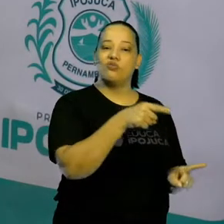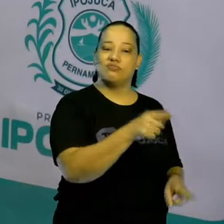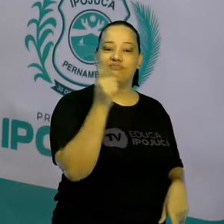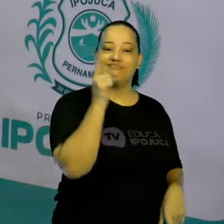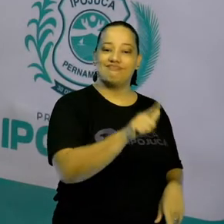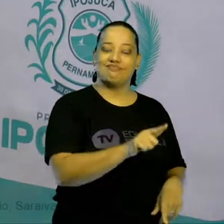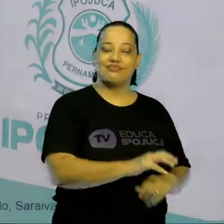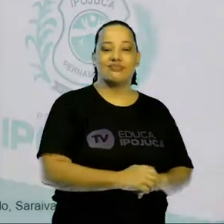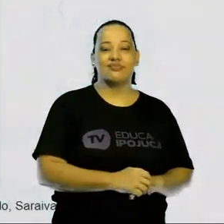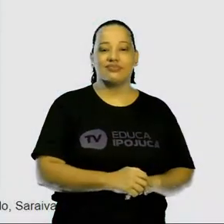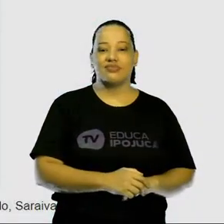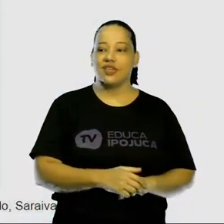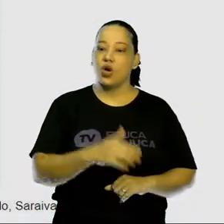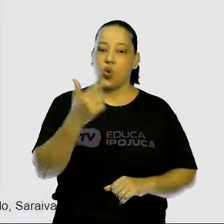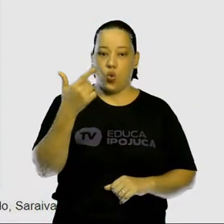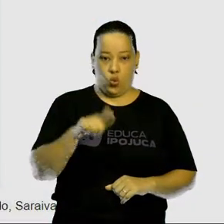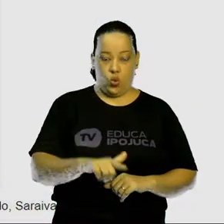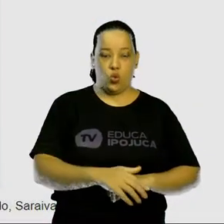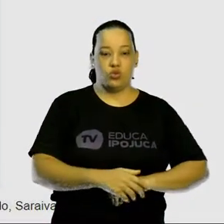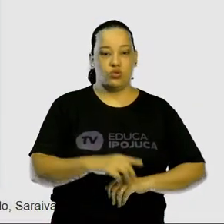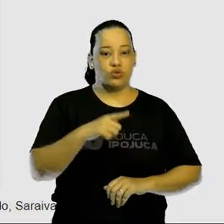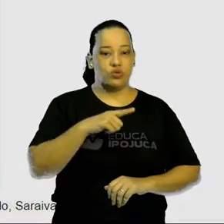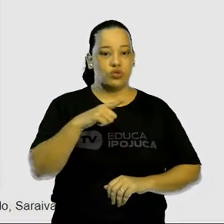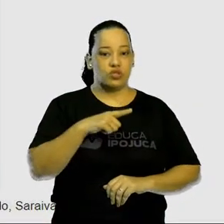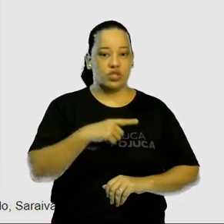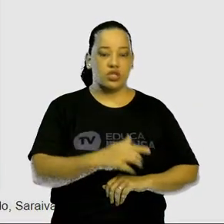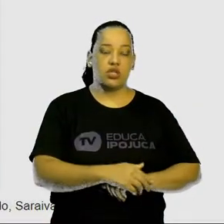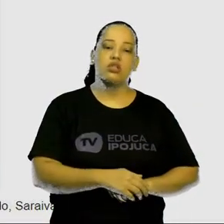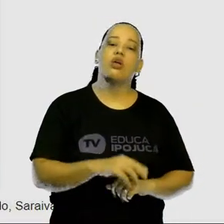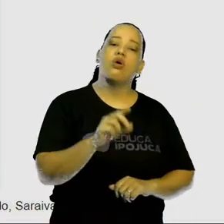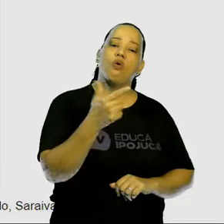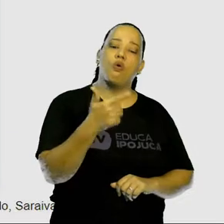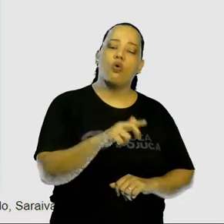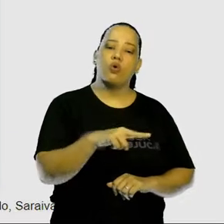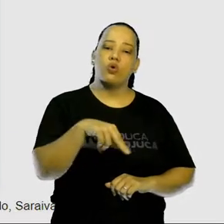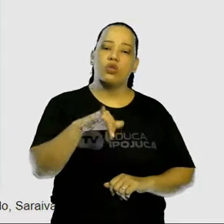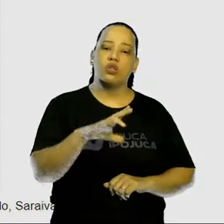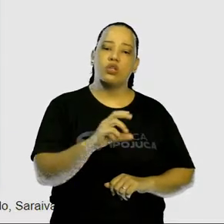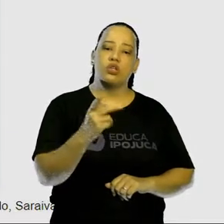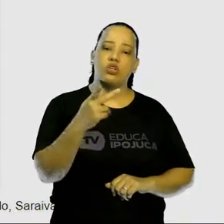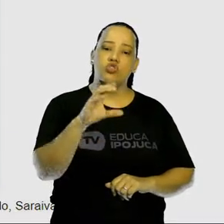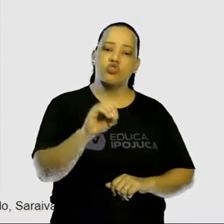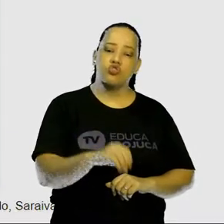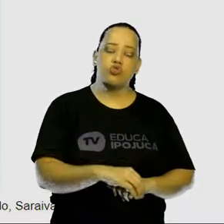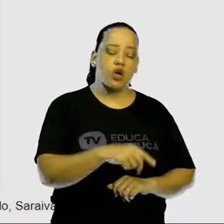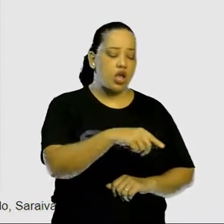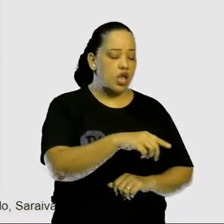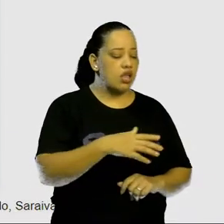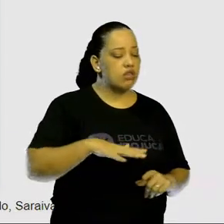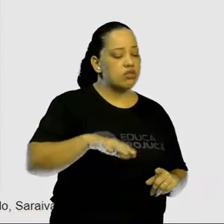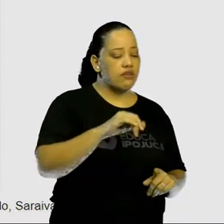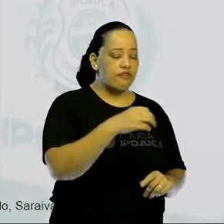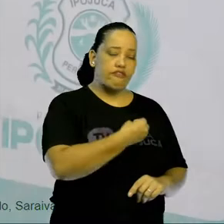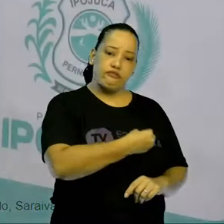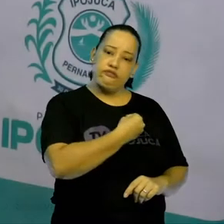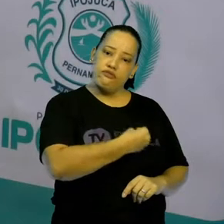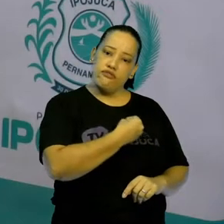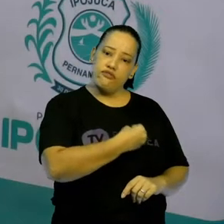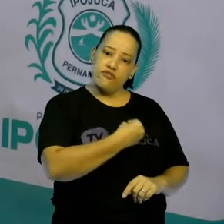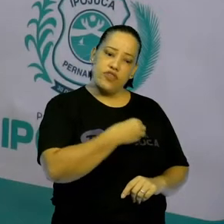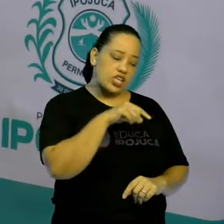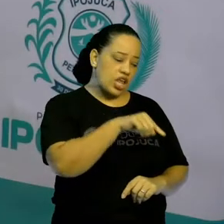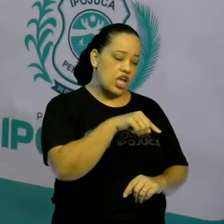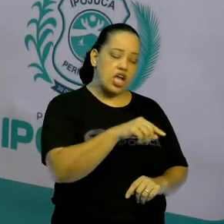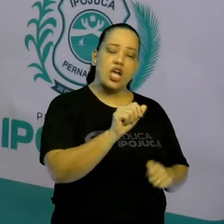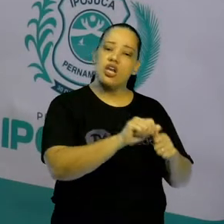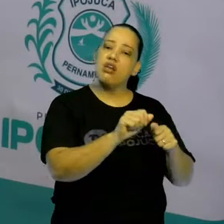Nós temos, então, o nicho ecológico. O que é o nicho ecológico? É o que aquele ser faz. Se a gente